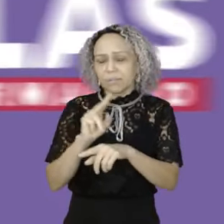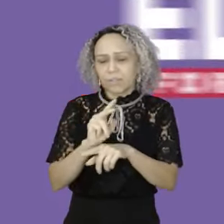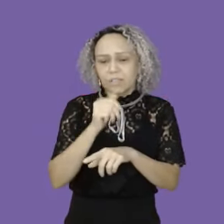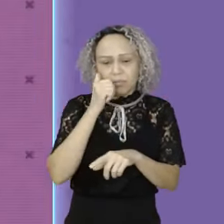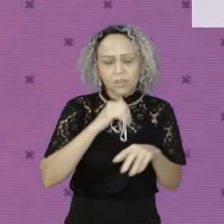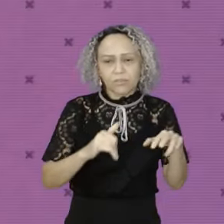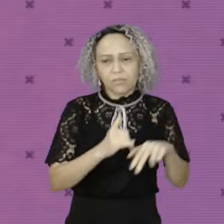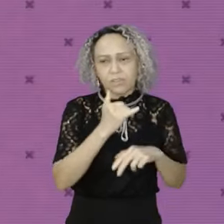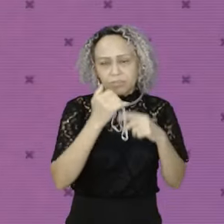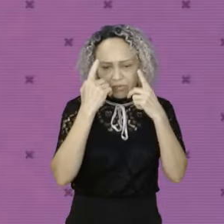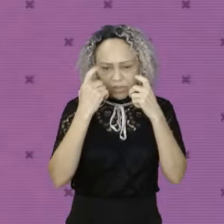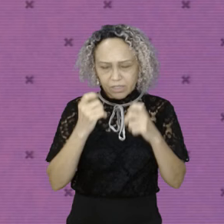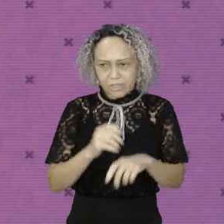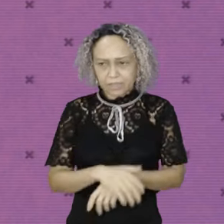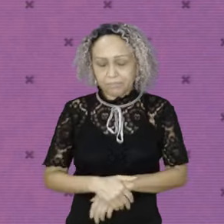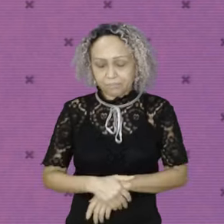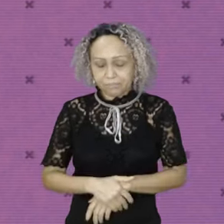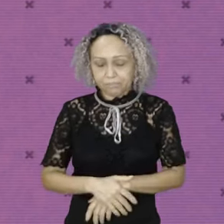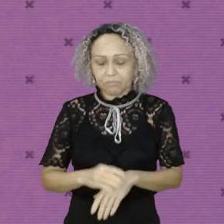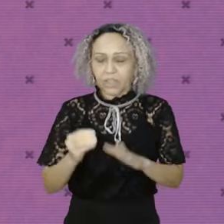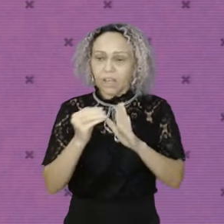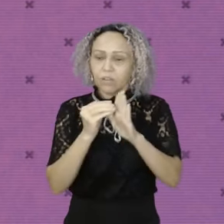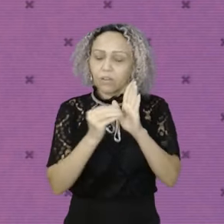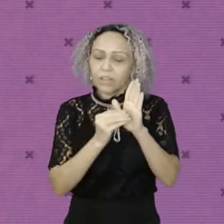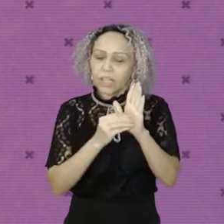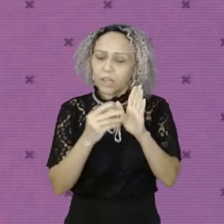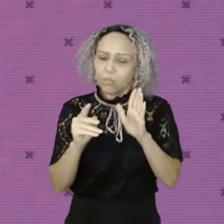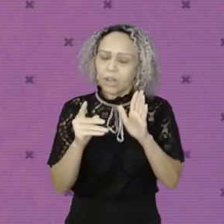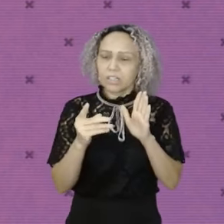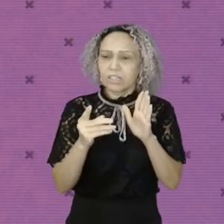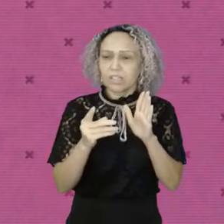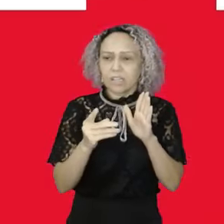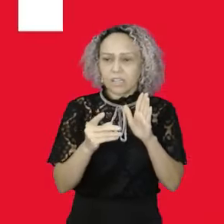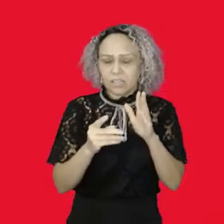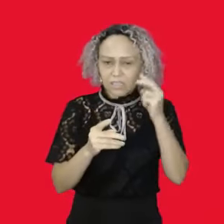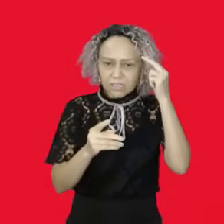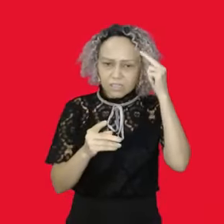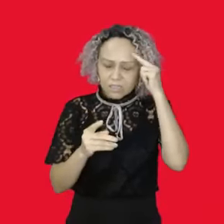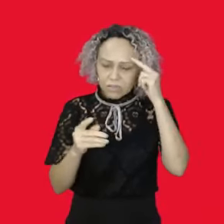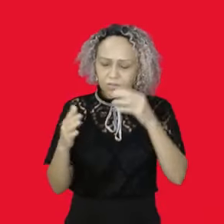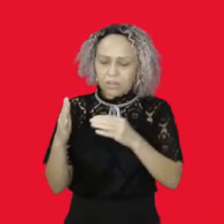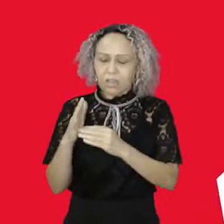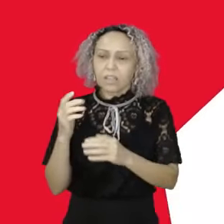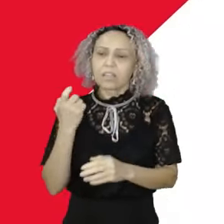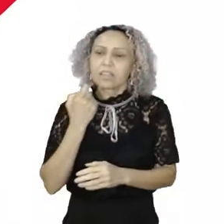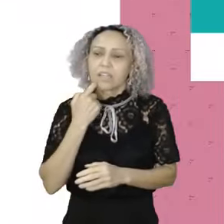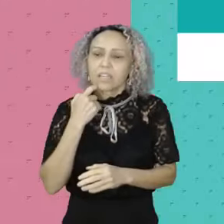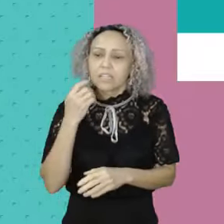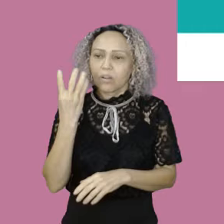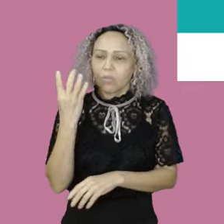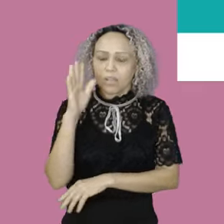Anote na sua agenda É de segunda a sexta-feira Sempre às 4 horas da tarde Aqui Na TVPT